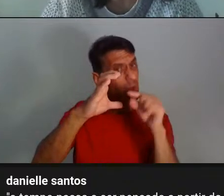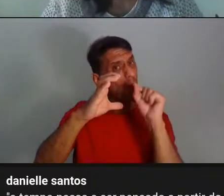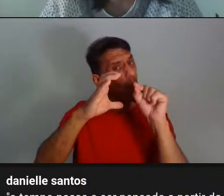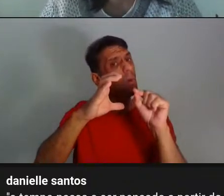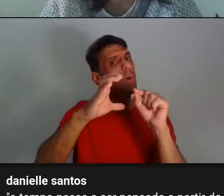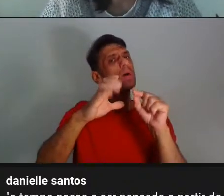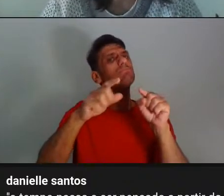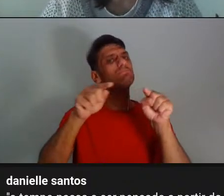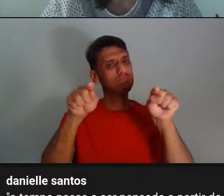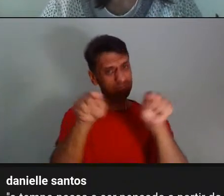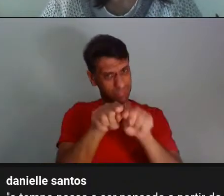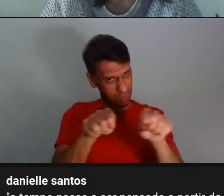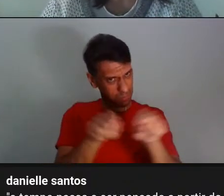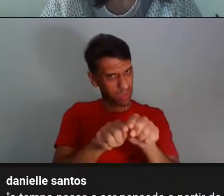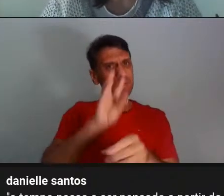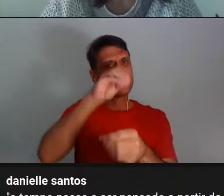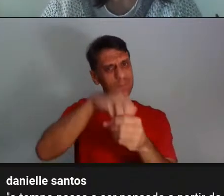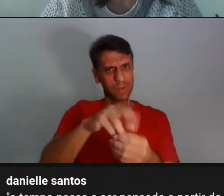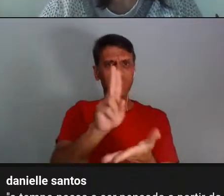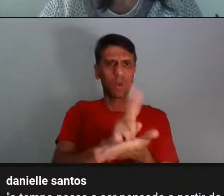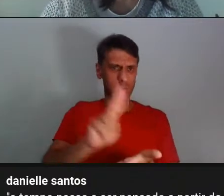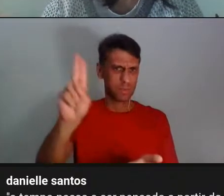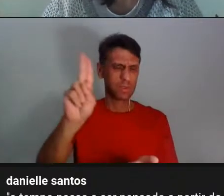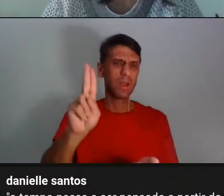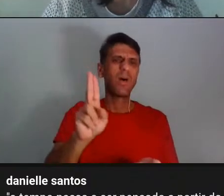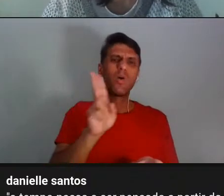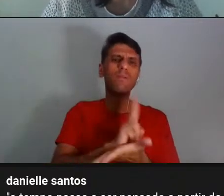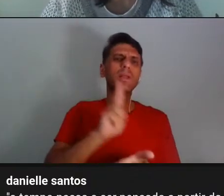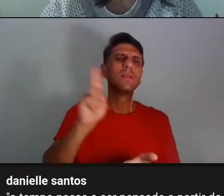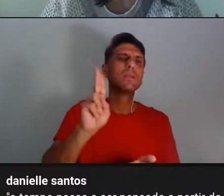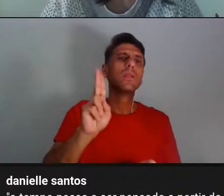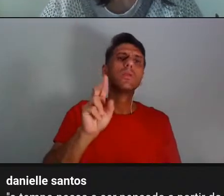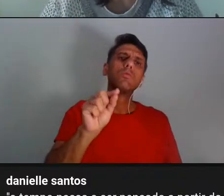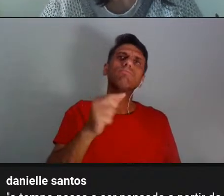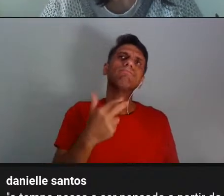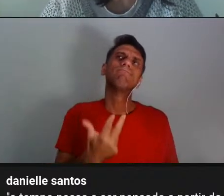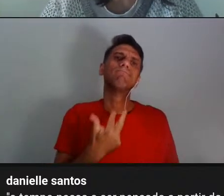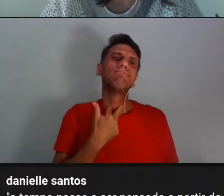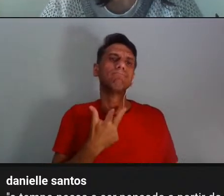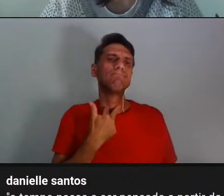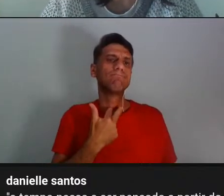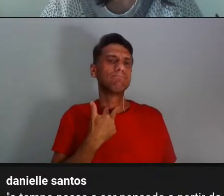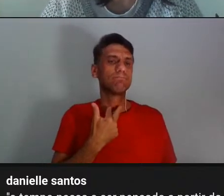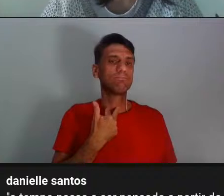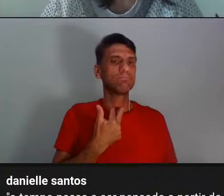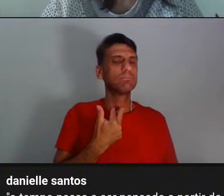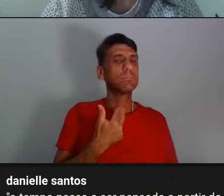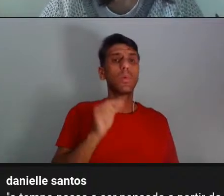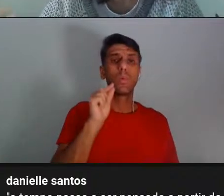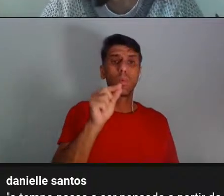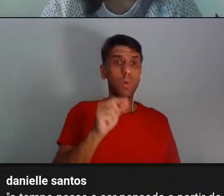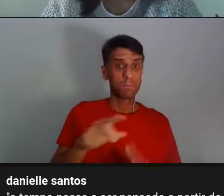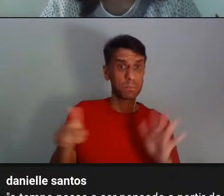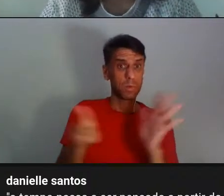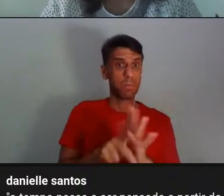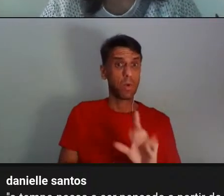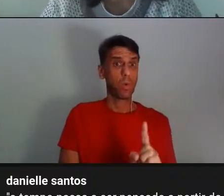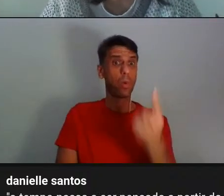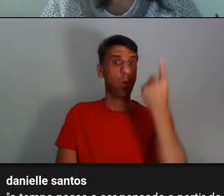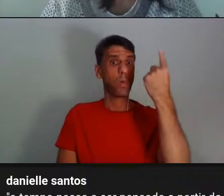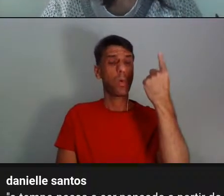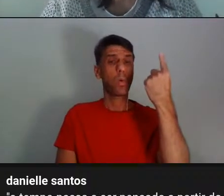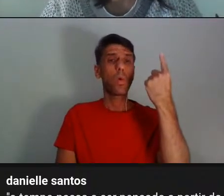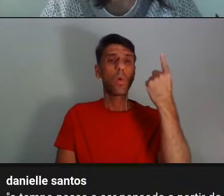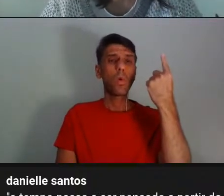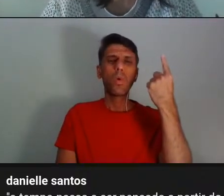também na universidade, a universidade não pode ser um lugar que só exista uma única forma de